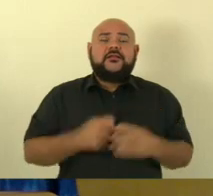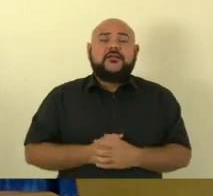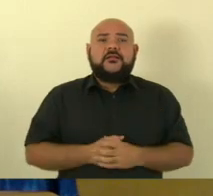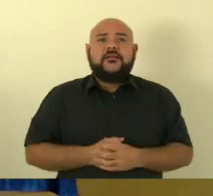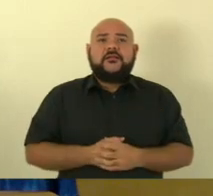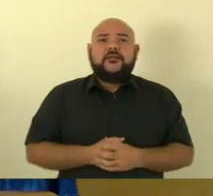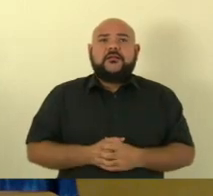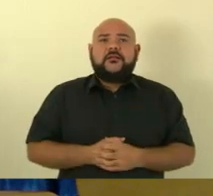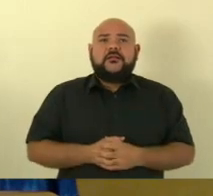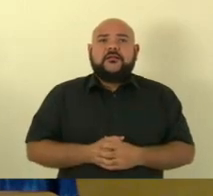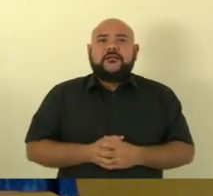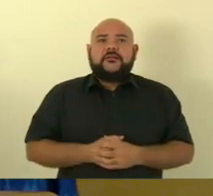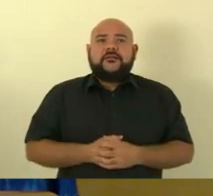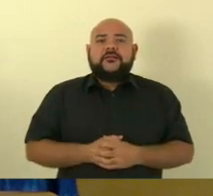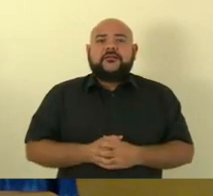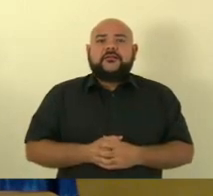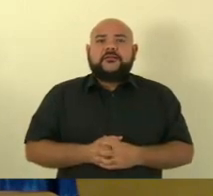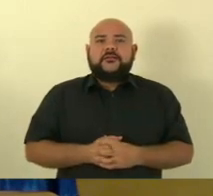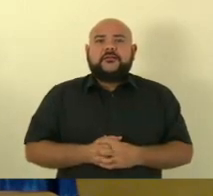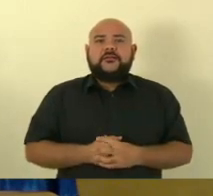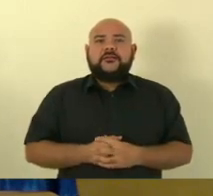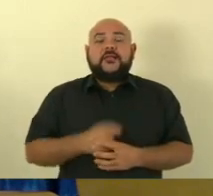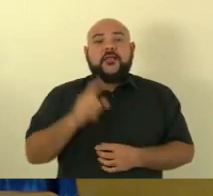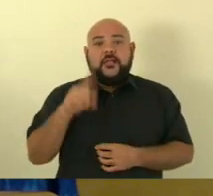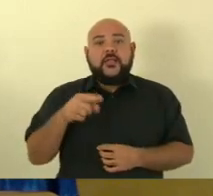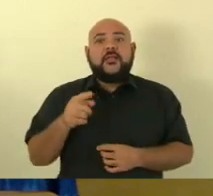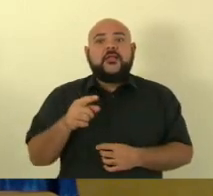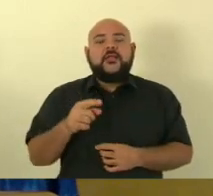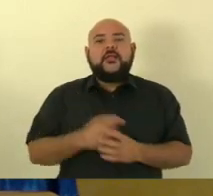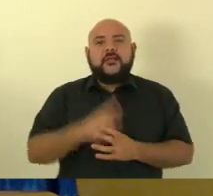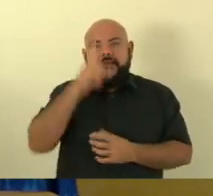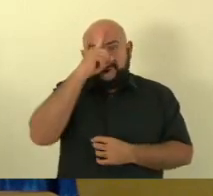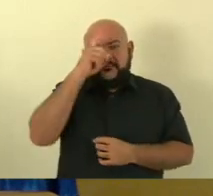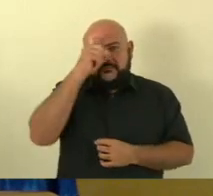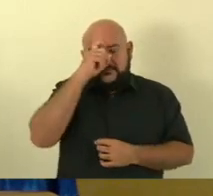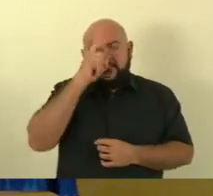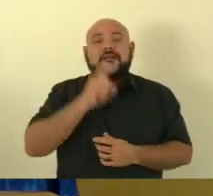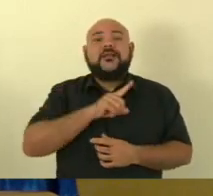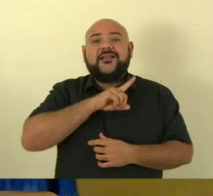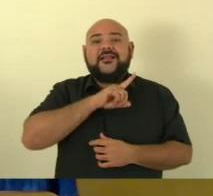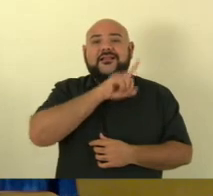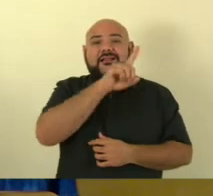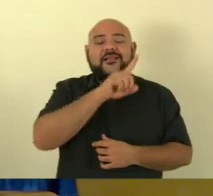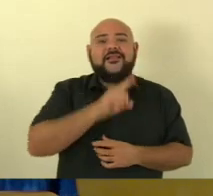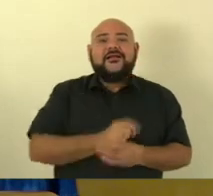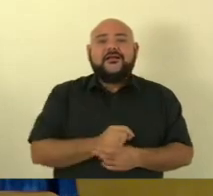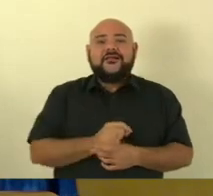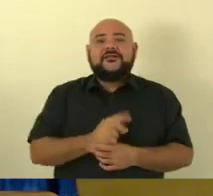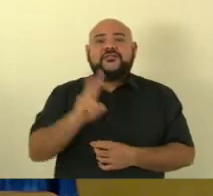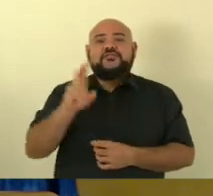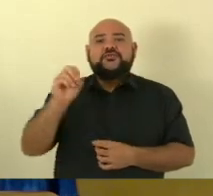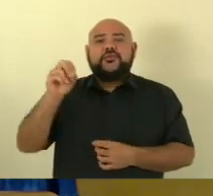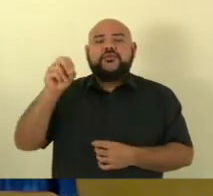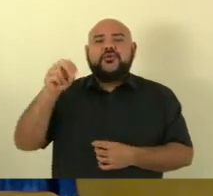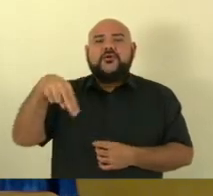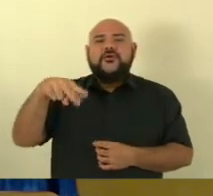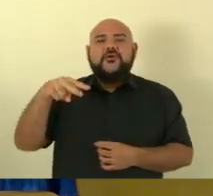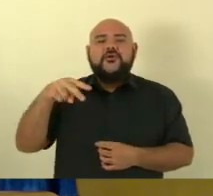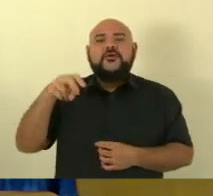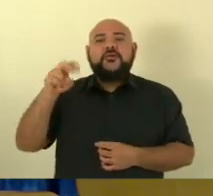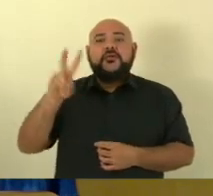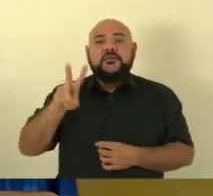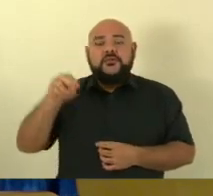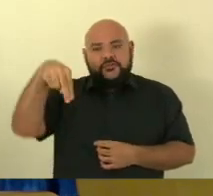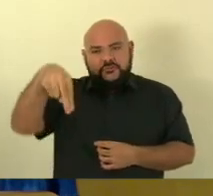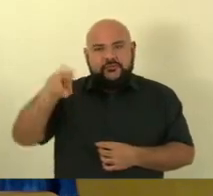implantação de uma unidade pronto atendimento na comunidade Nova Almeida nós recebemos